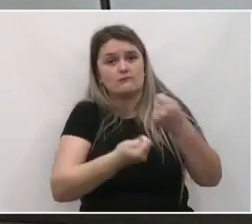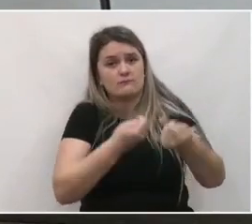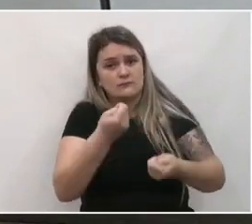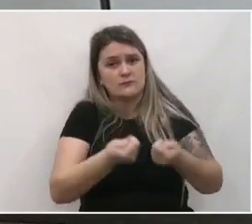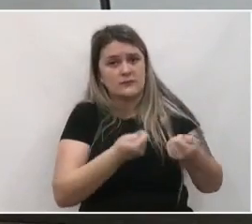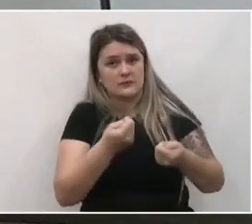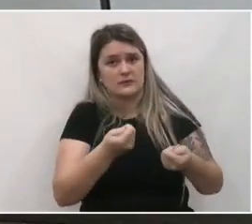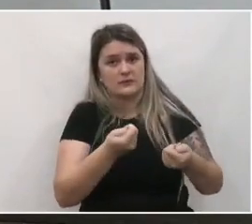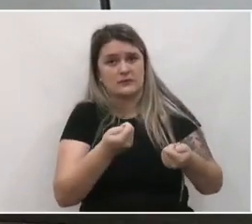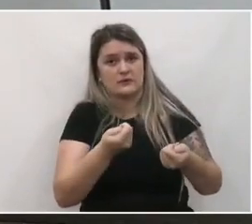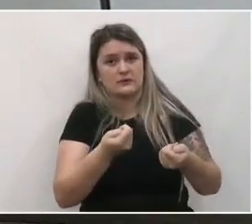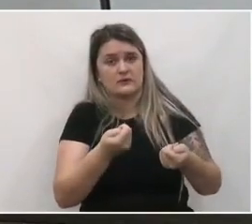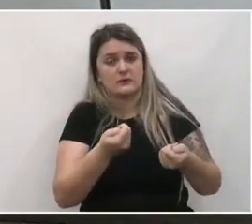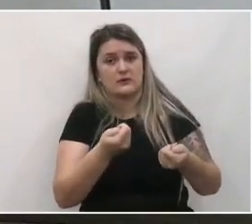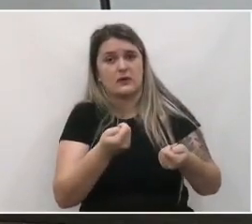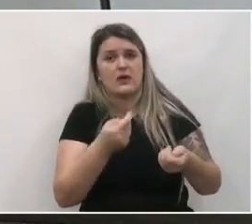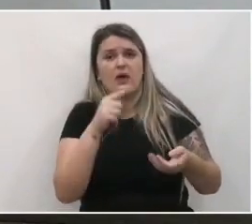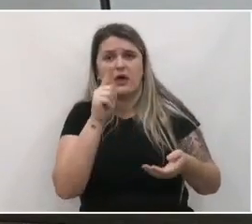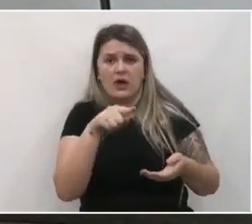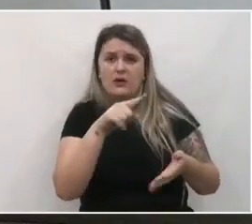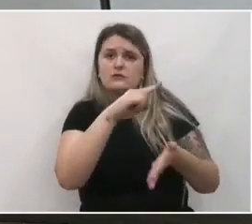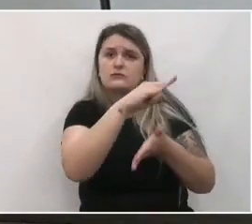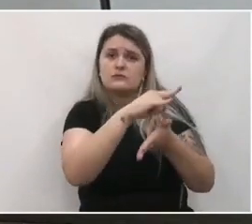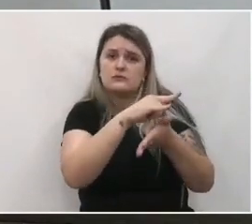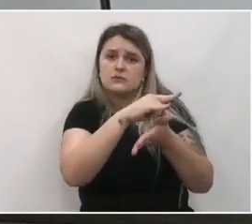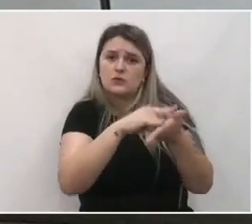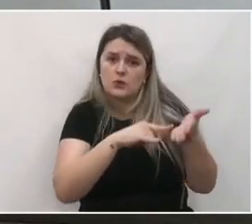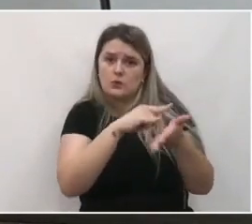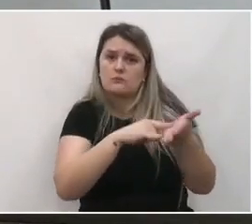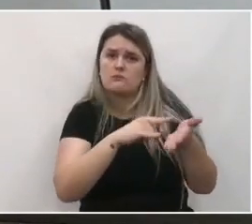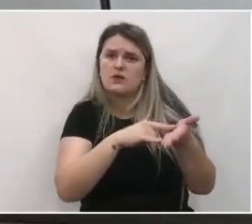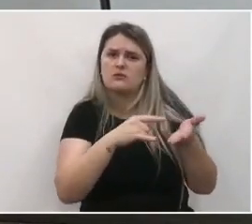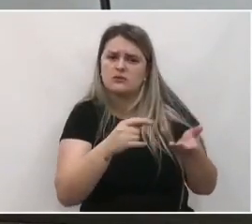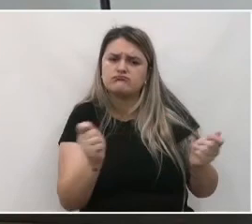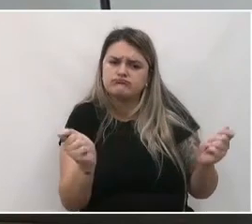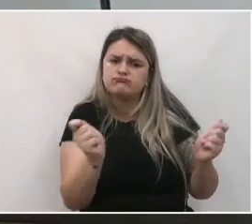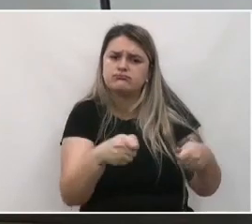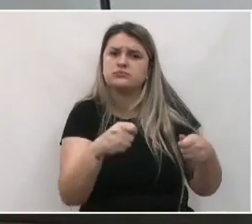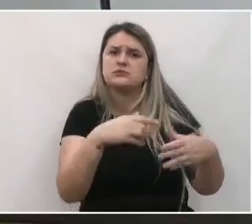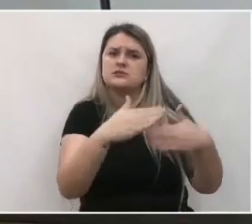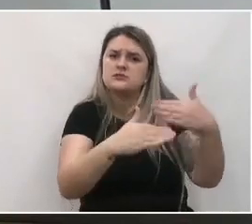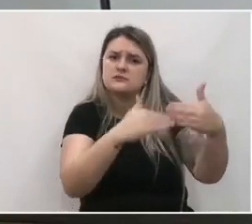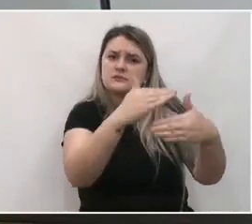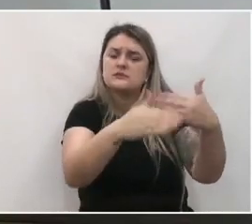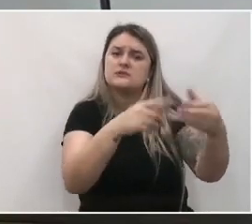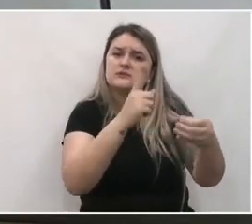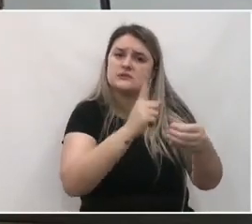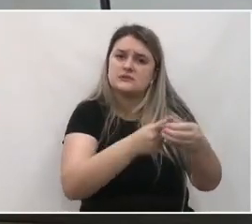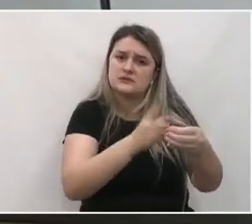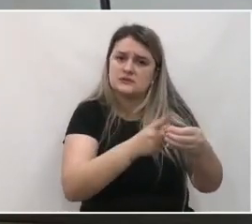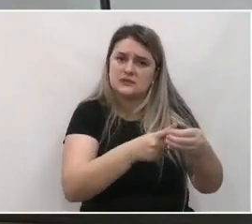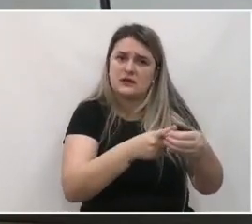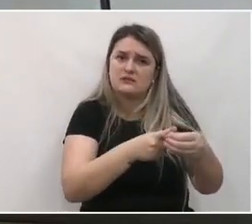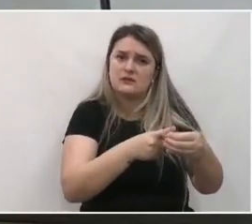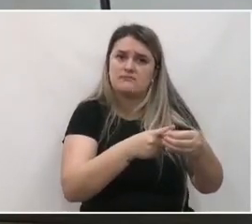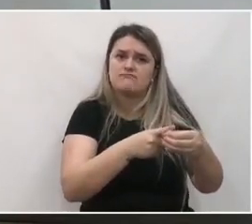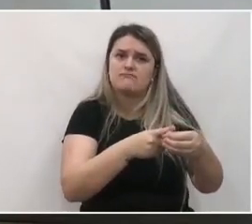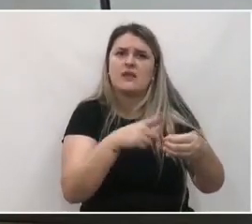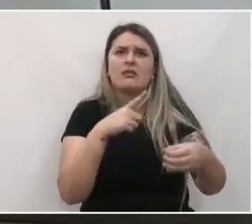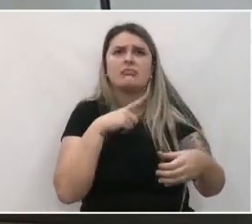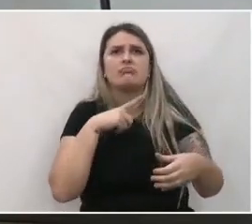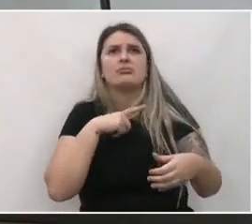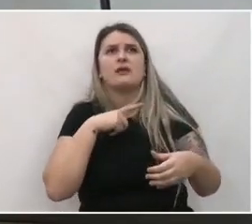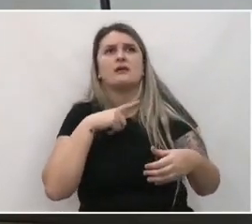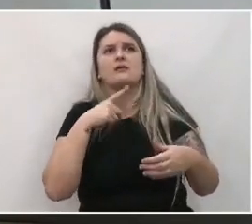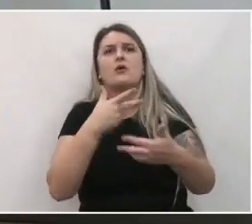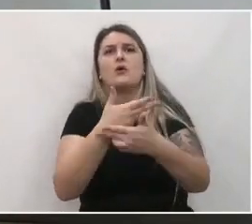é um instrumento que propicia o desenvolvimento da cidade de maneira mais atrativa e